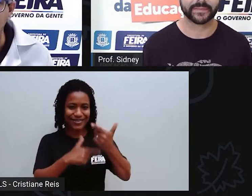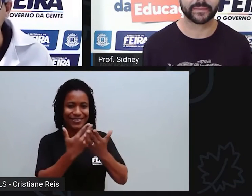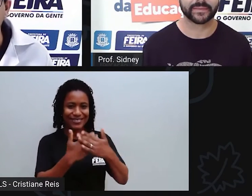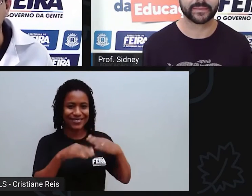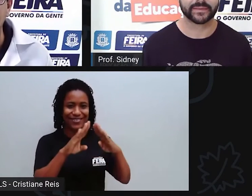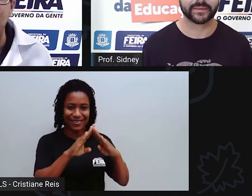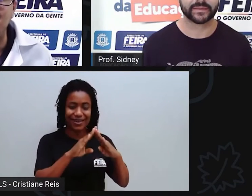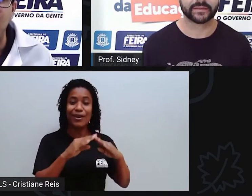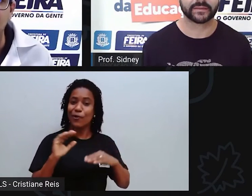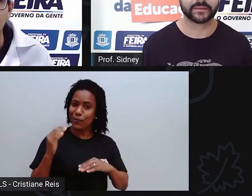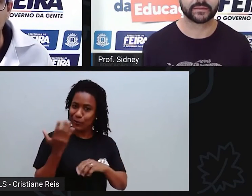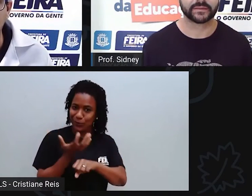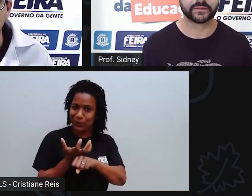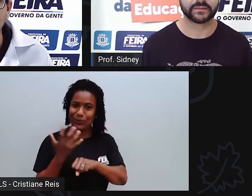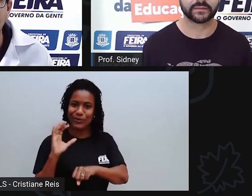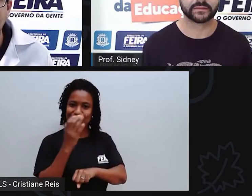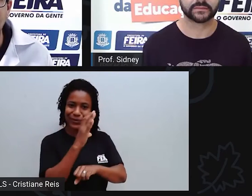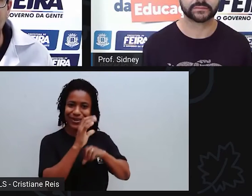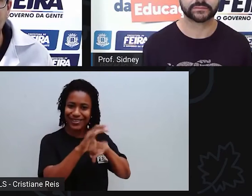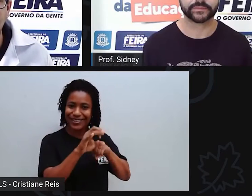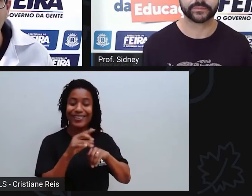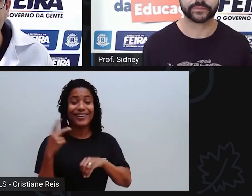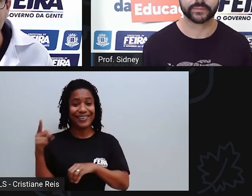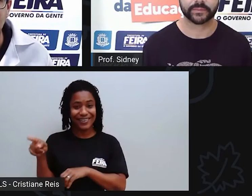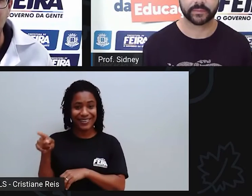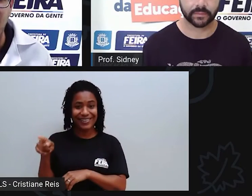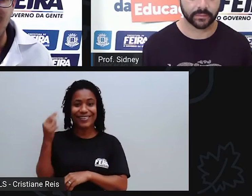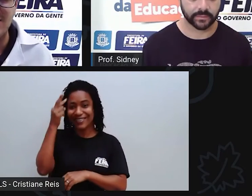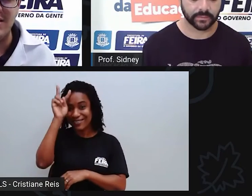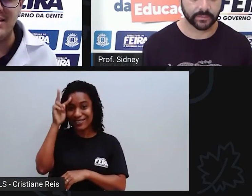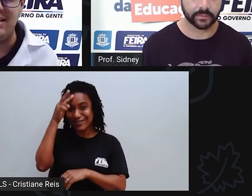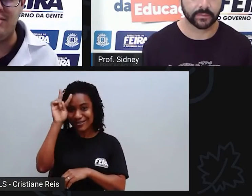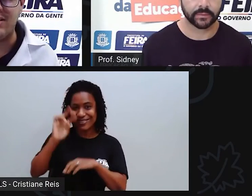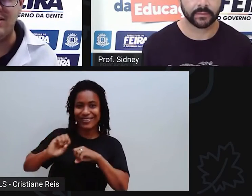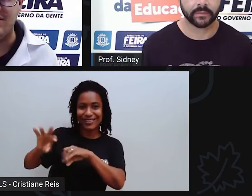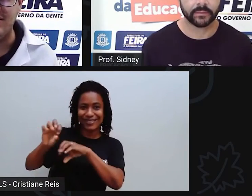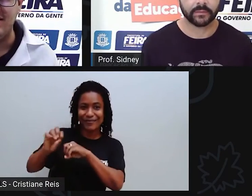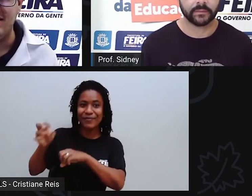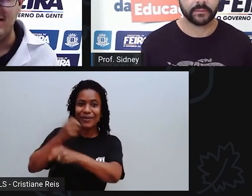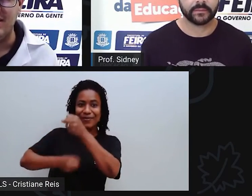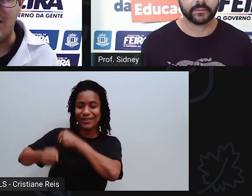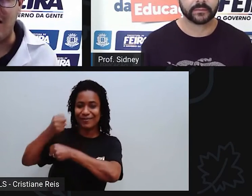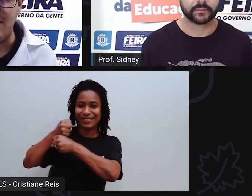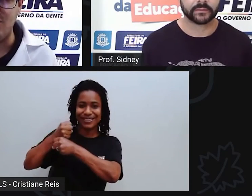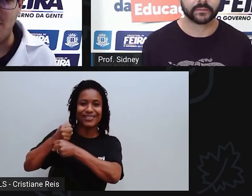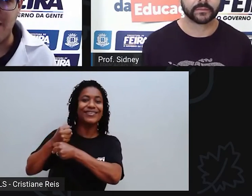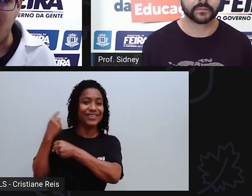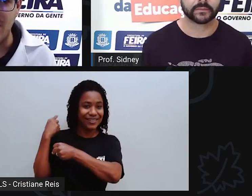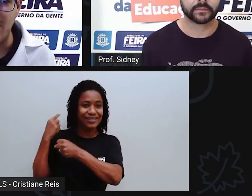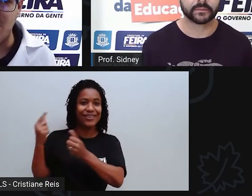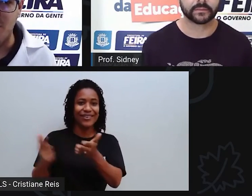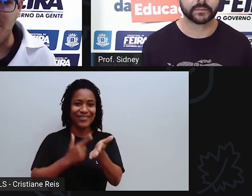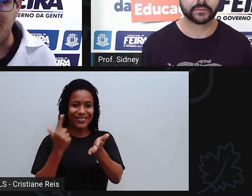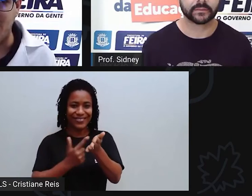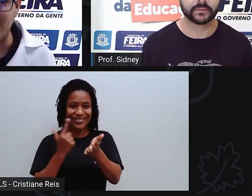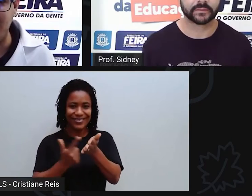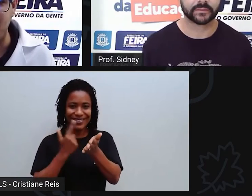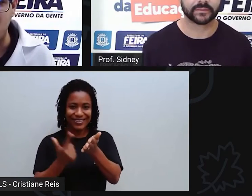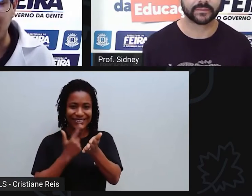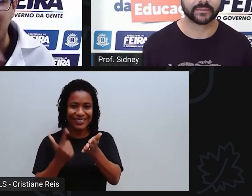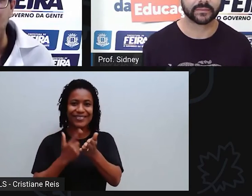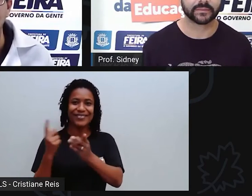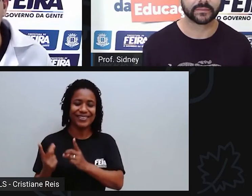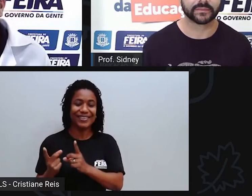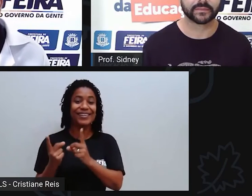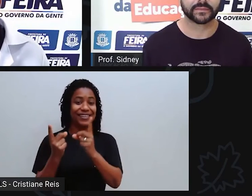eu com a disciplina de ciências, ele com história e ano passado ele lançou esse livro aqui, ó, que eu acabei de comprar o meu, Frois da